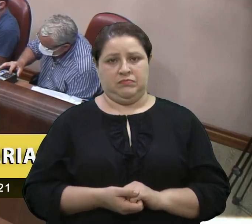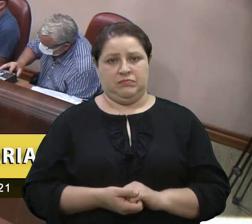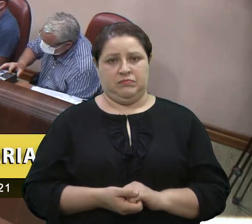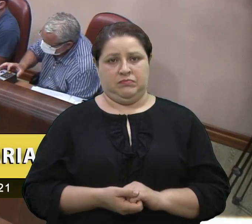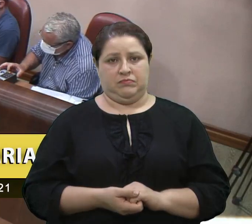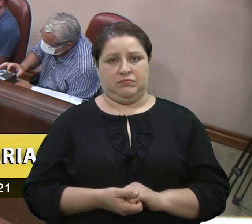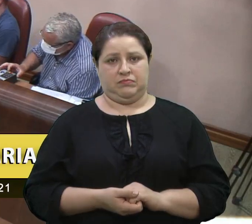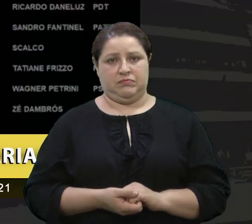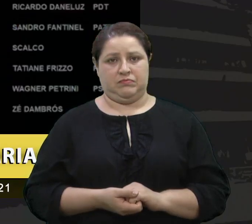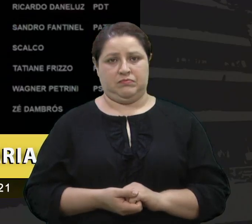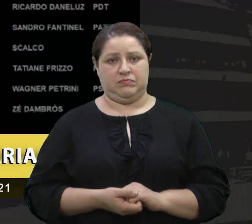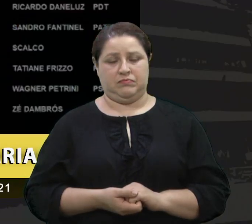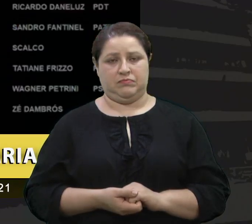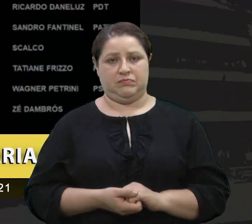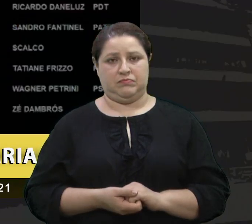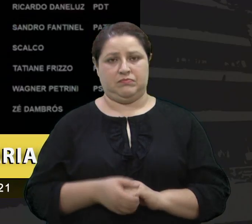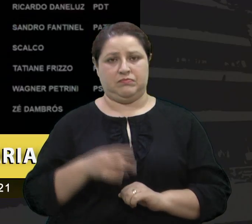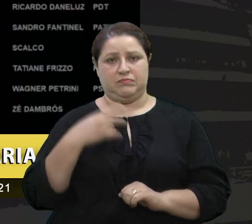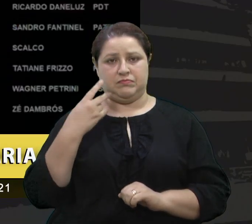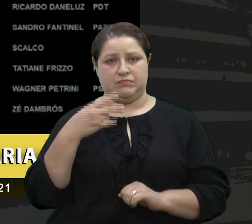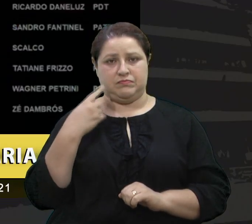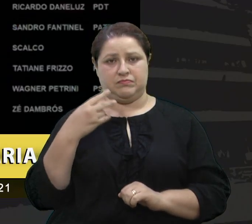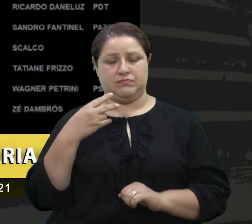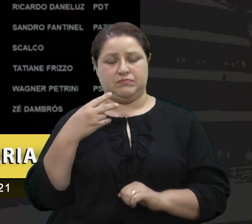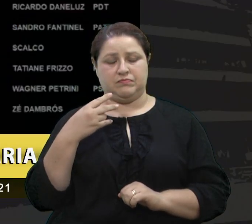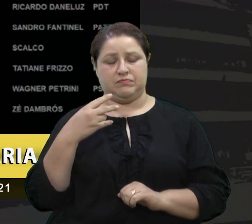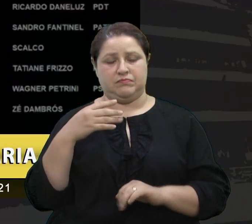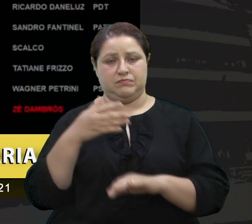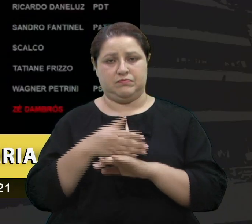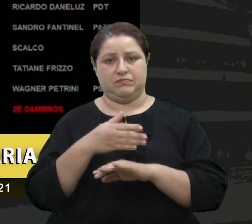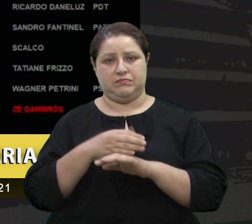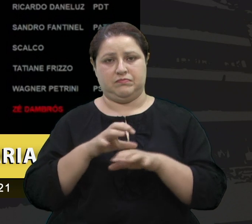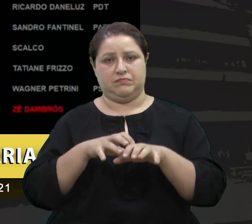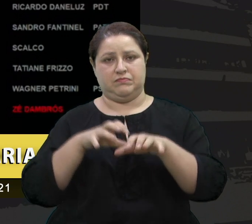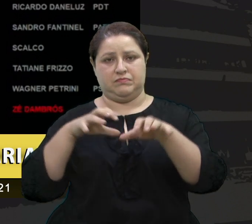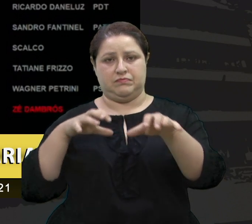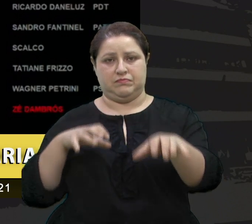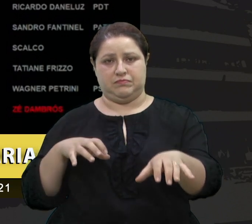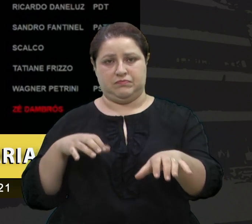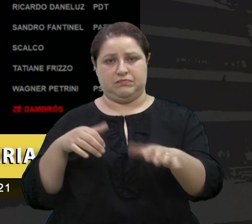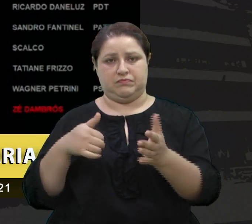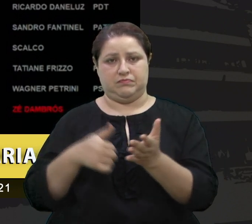Passamos ao registro dos votos dos vereadores com participação remota. Passamos